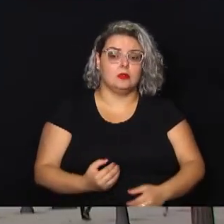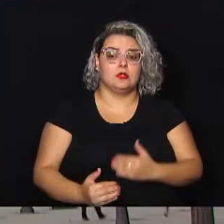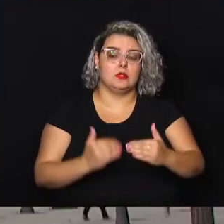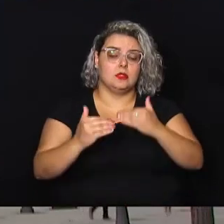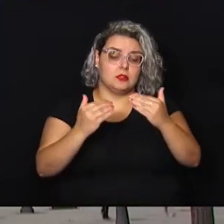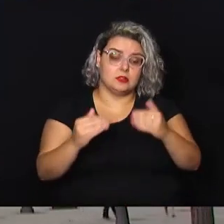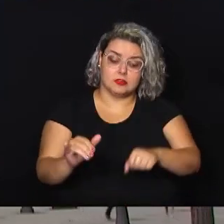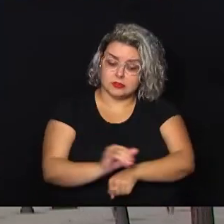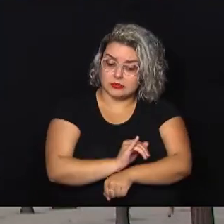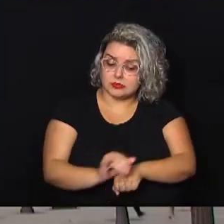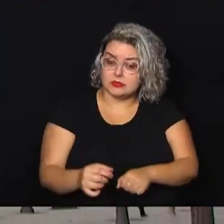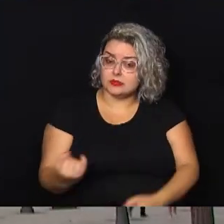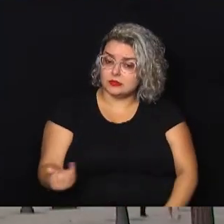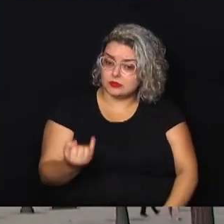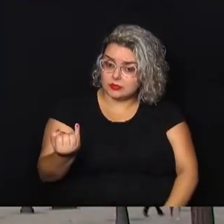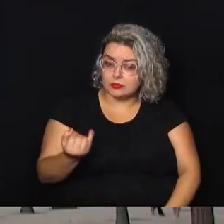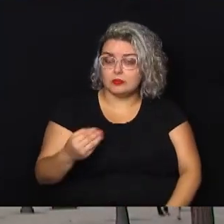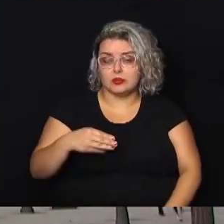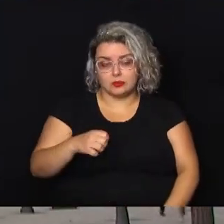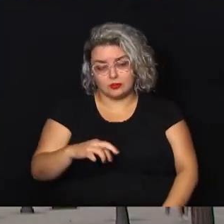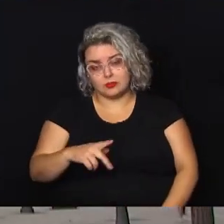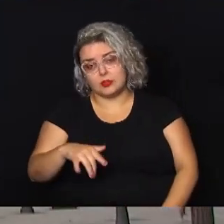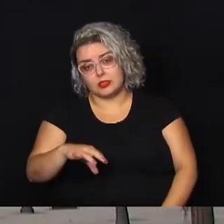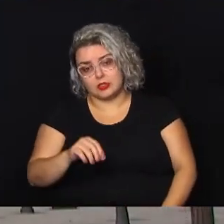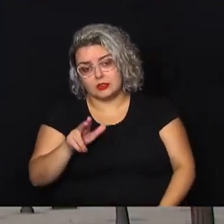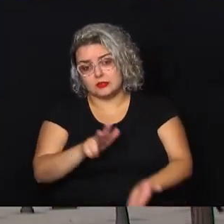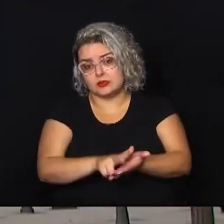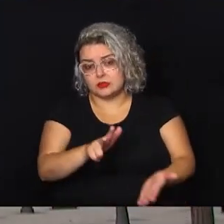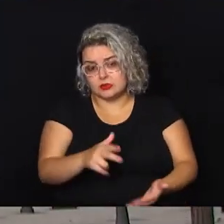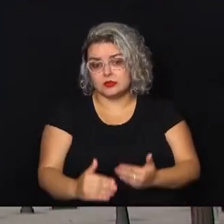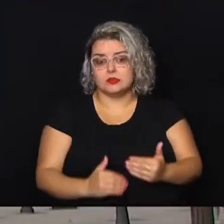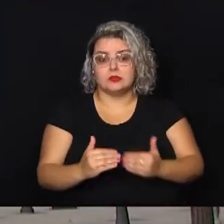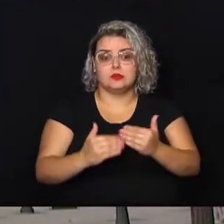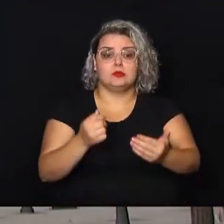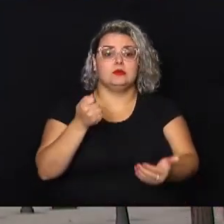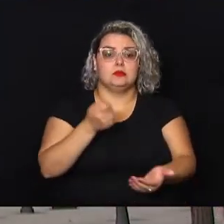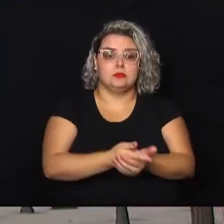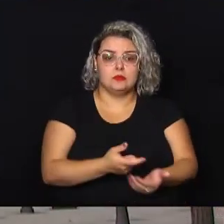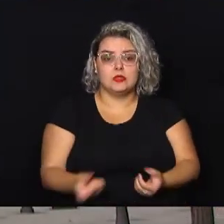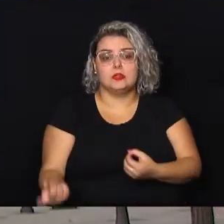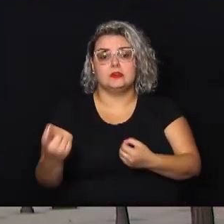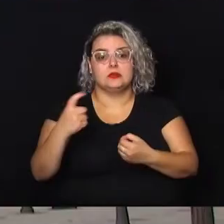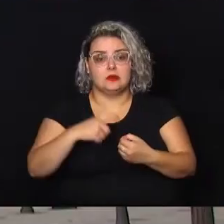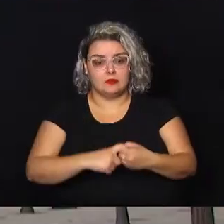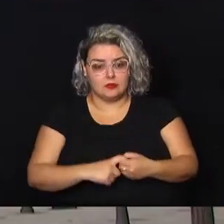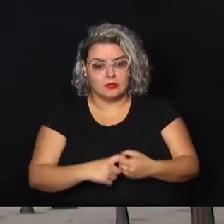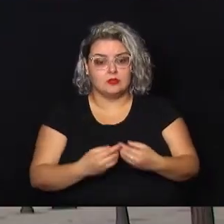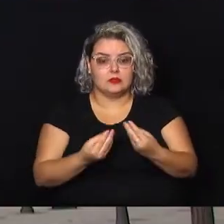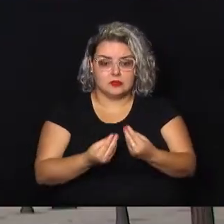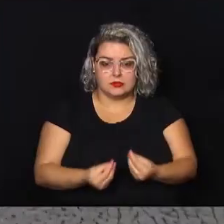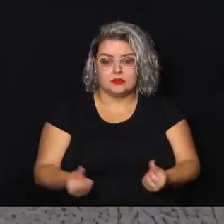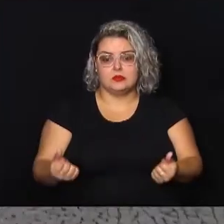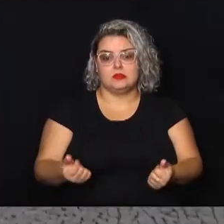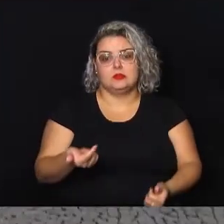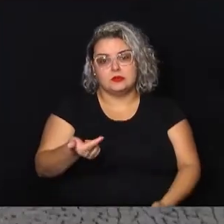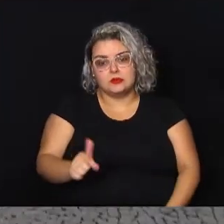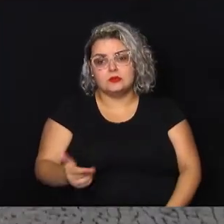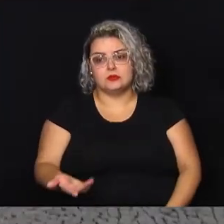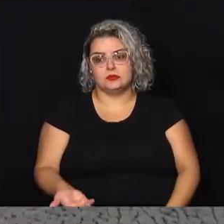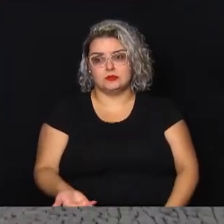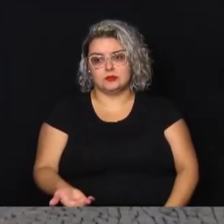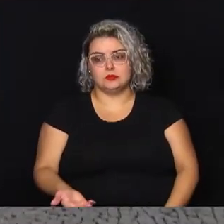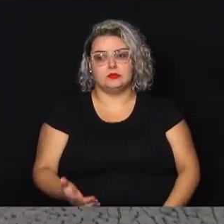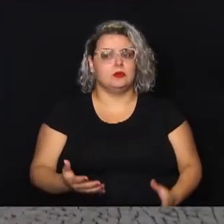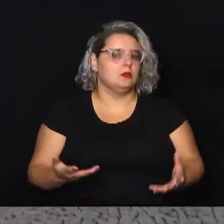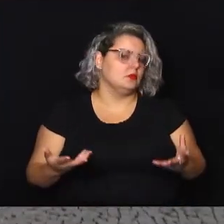para que o próprio mercado se regule e sustente e financie essa retomada e essa requalificação do centro. Então, é